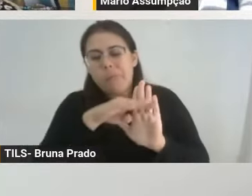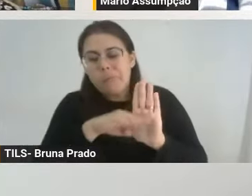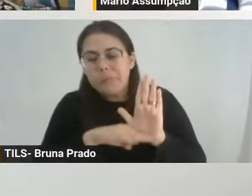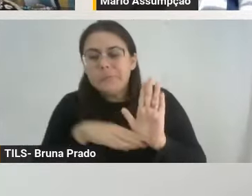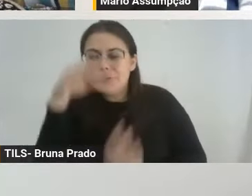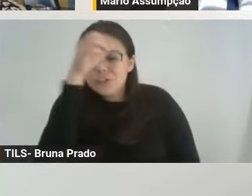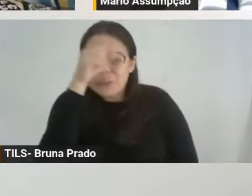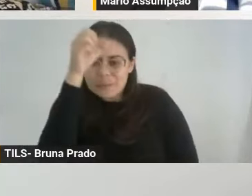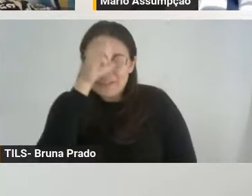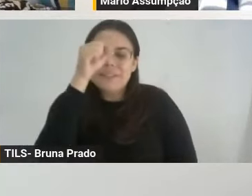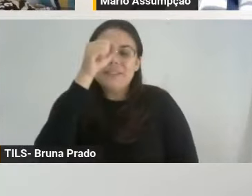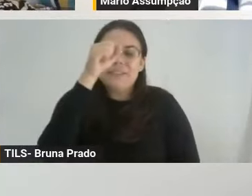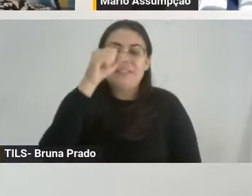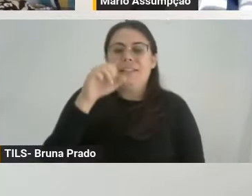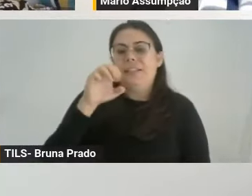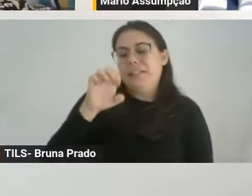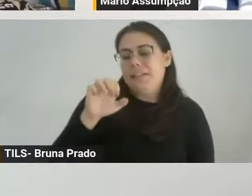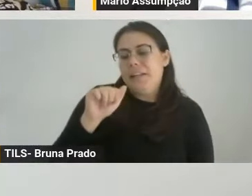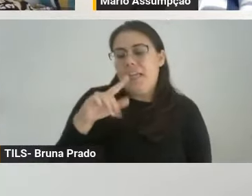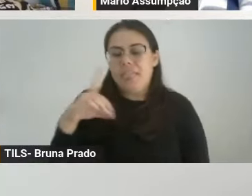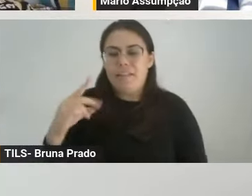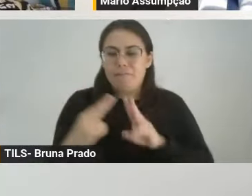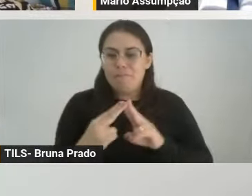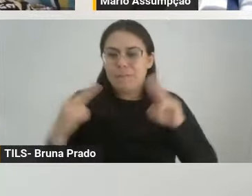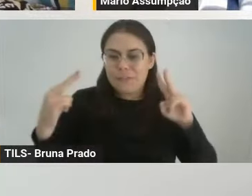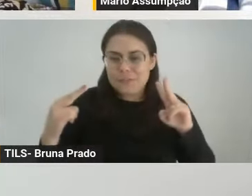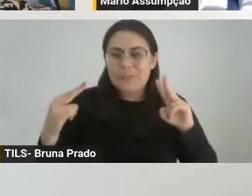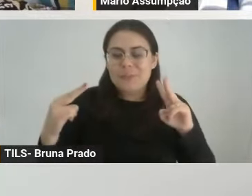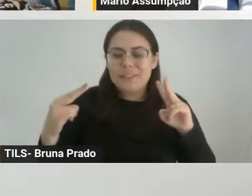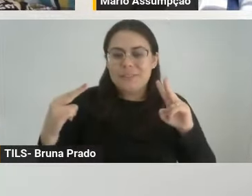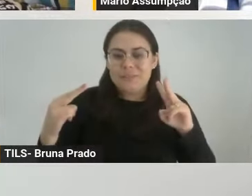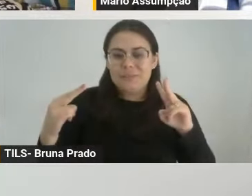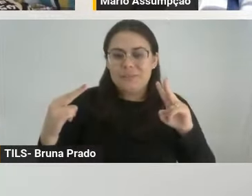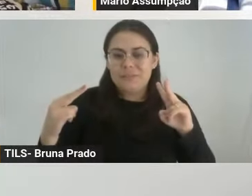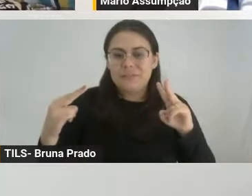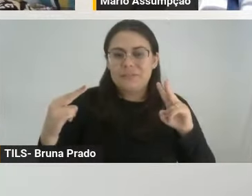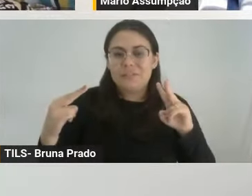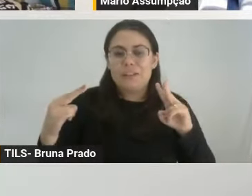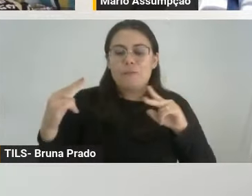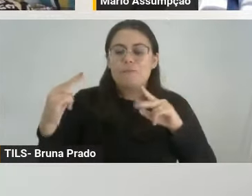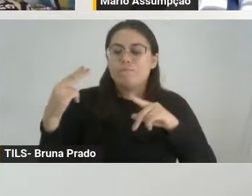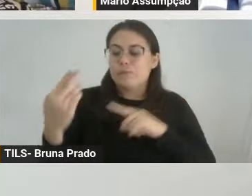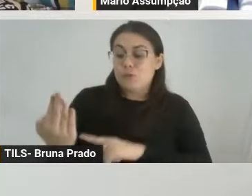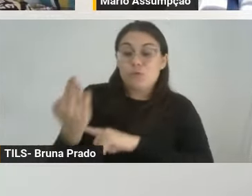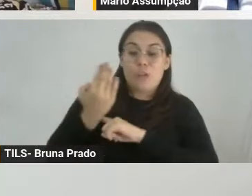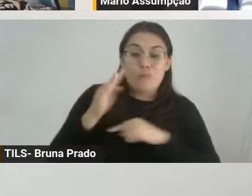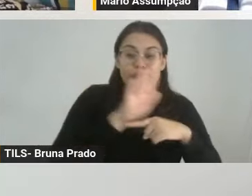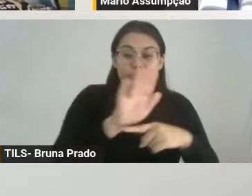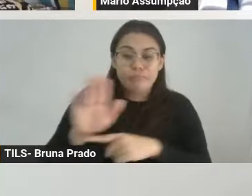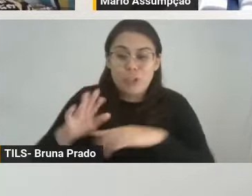da EAD da Secretaria de Educação, que muito auxiliará a todos nós,